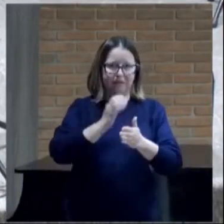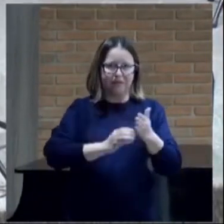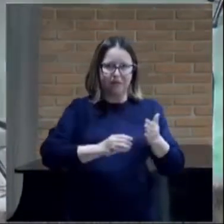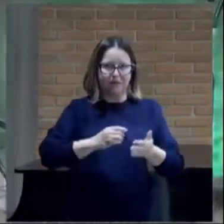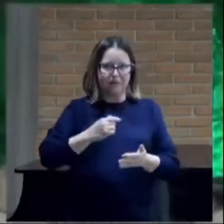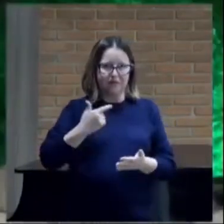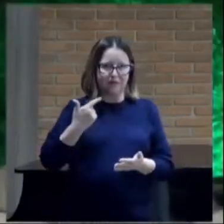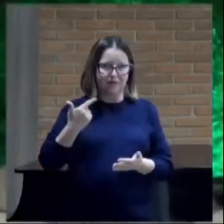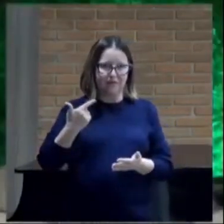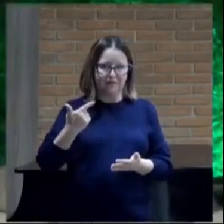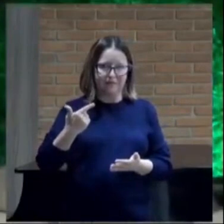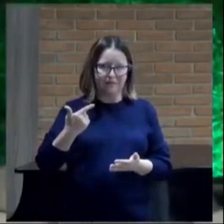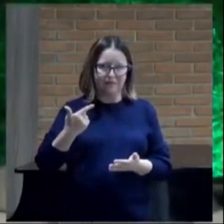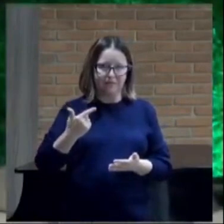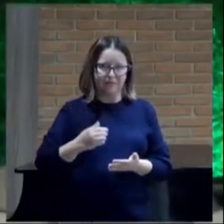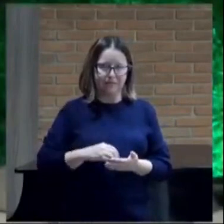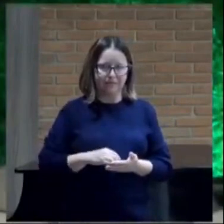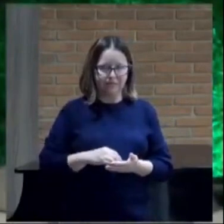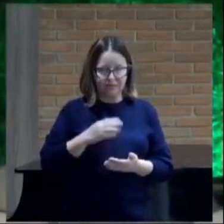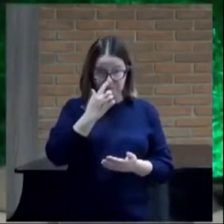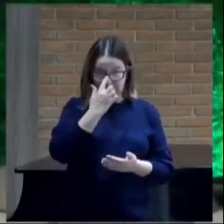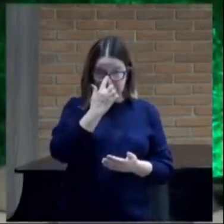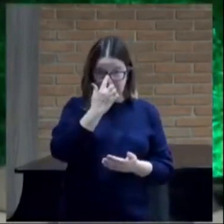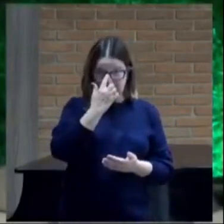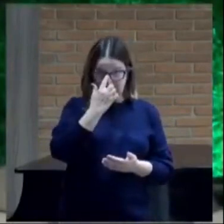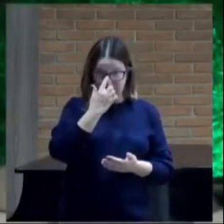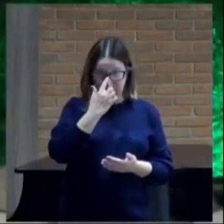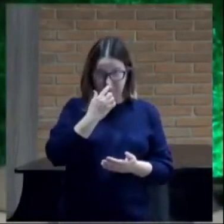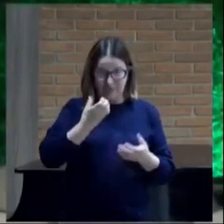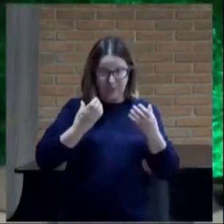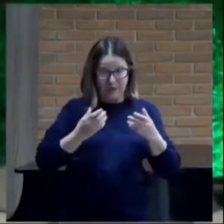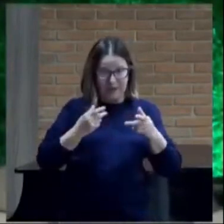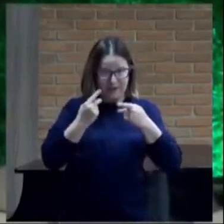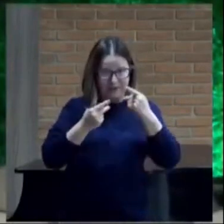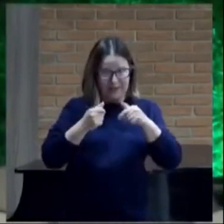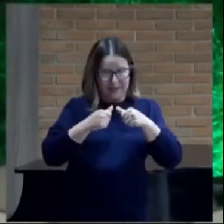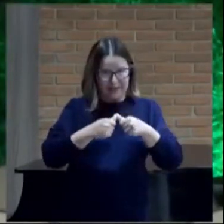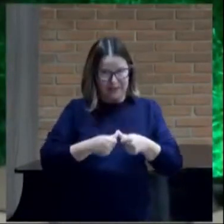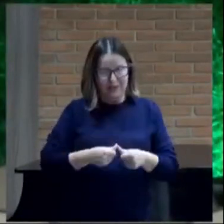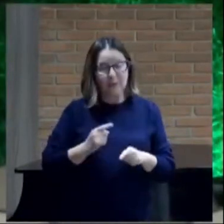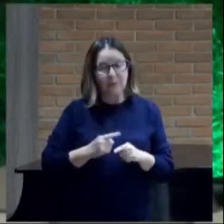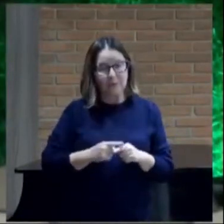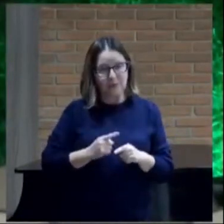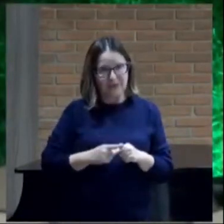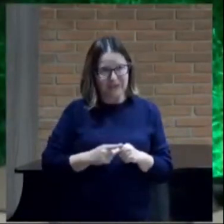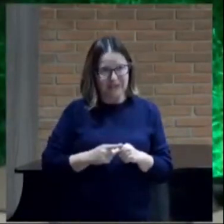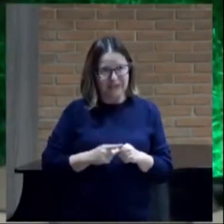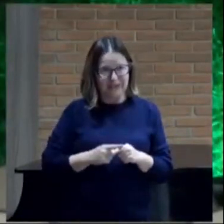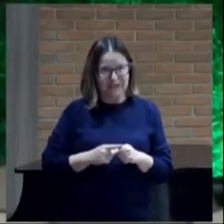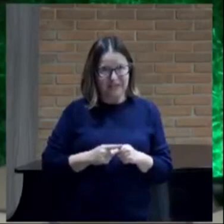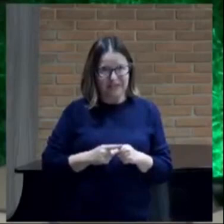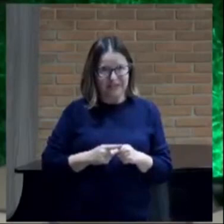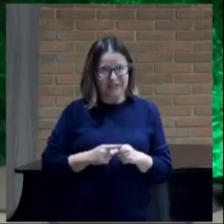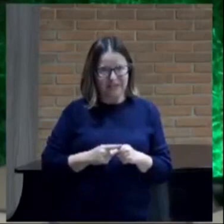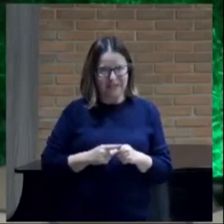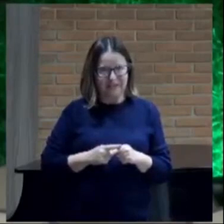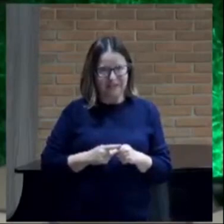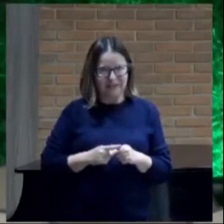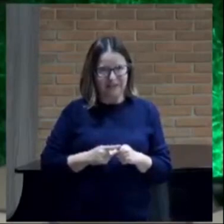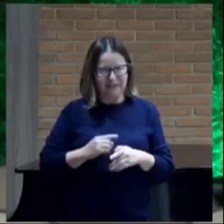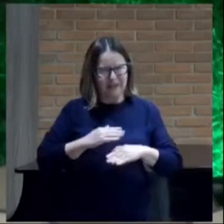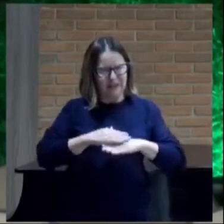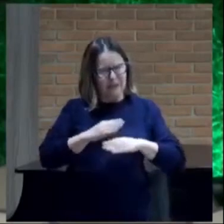de 7 a 12 eu estou querendo falar isso porque nós vamos ainda gastar uma hora